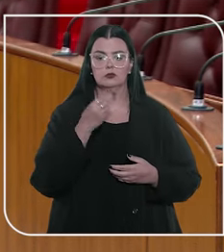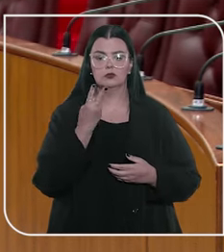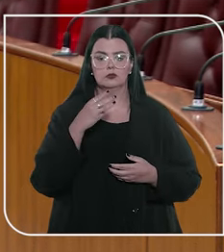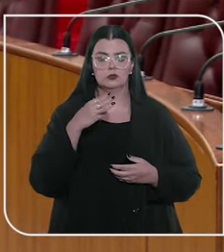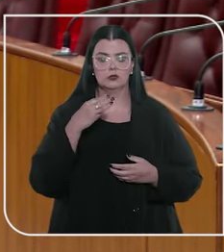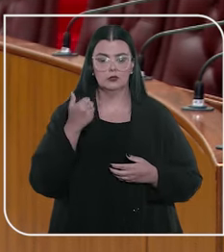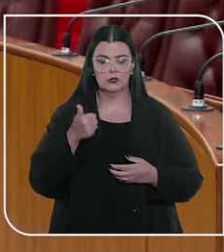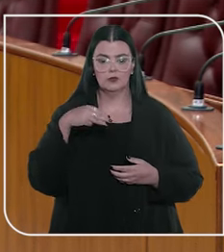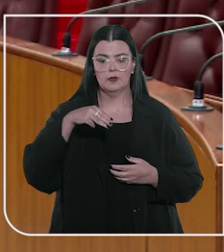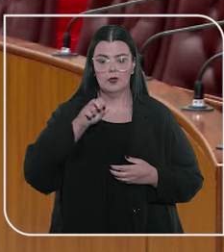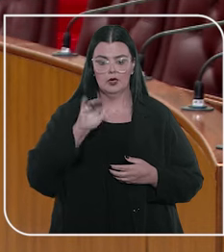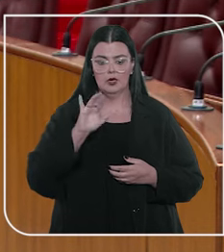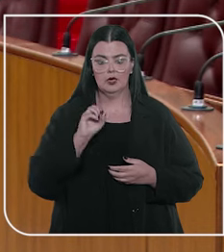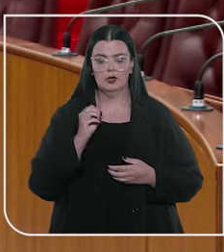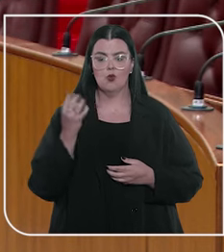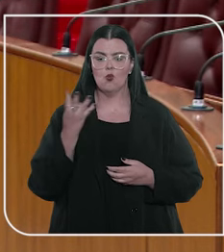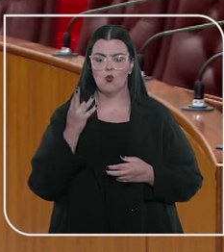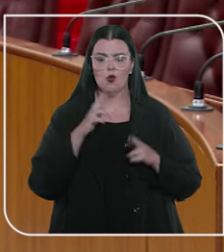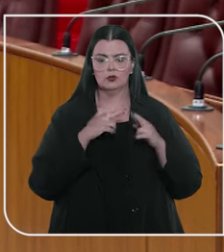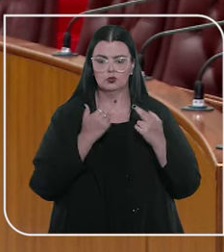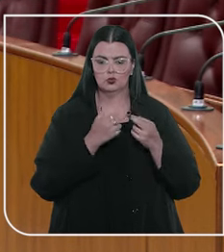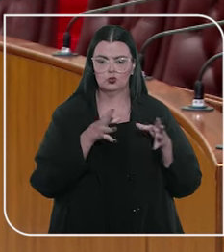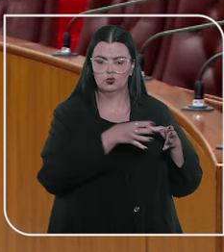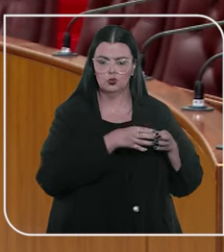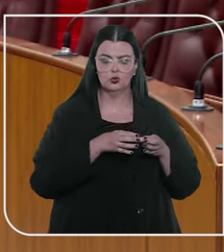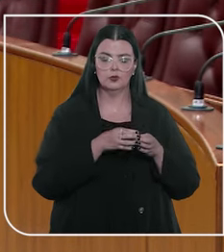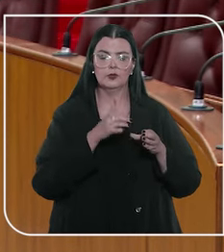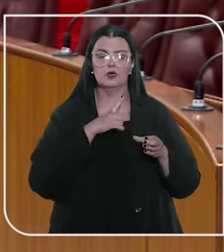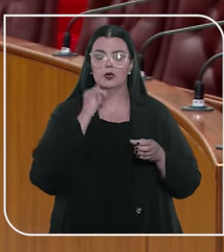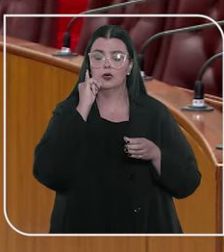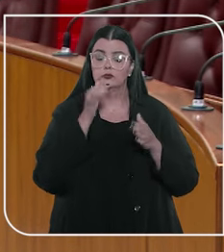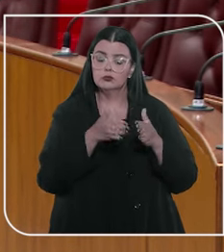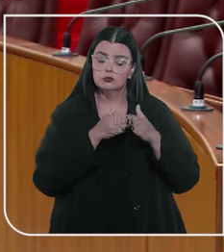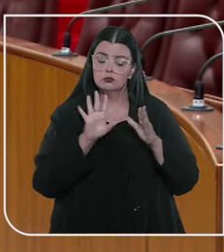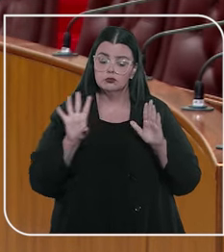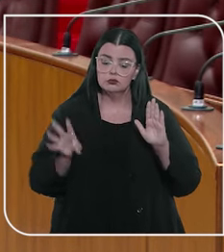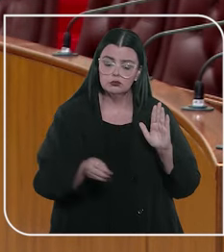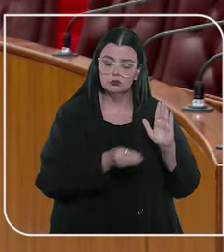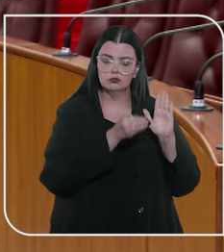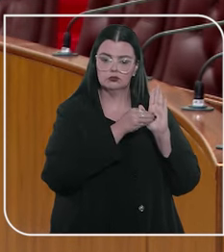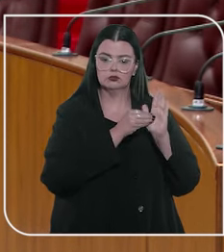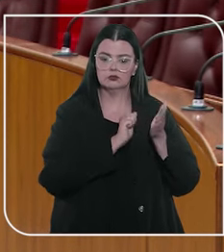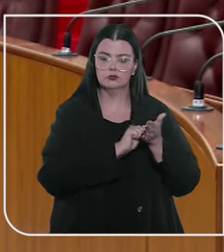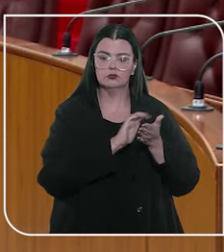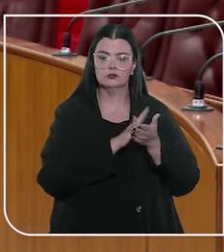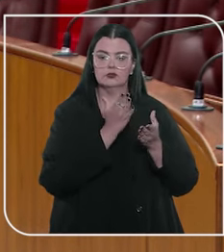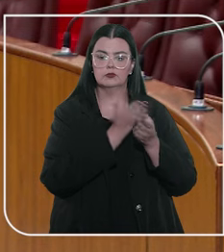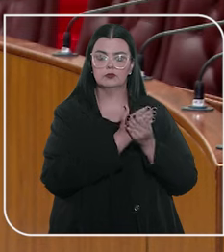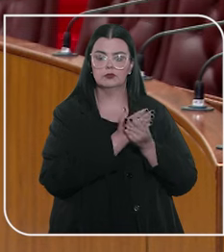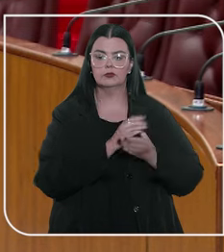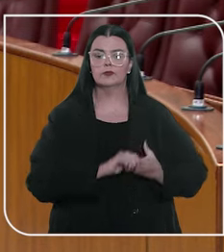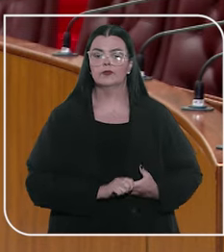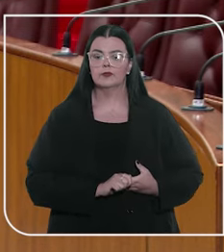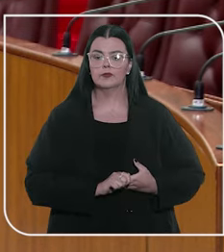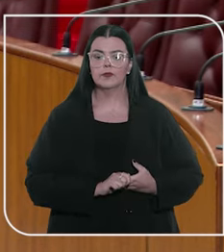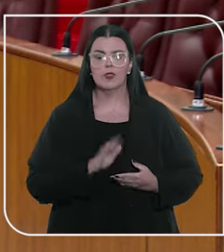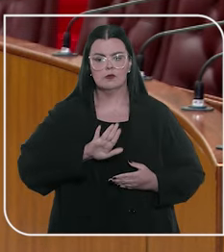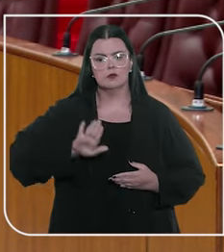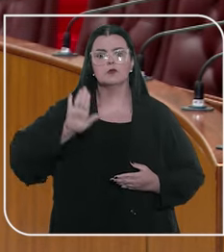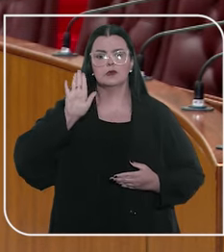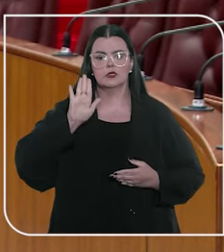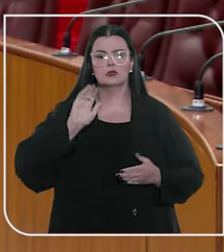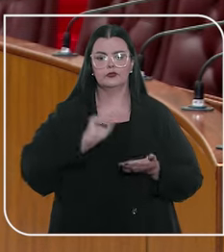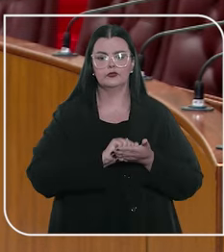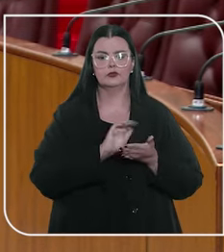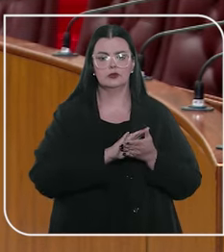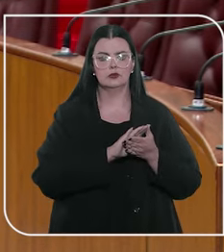até 31 de maio. Mas a quarta turma definiu que as partes podem pedir a reinclusão do processo em pauta, devendo para isso se